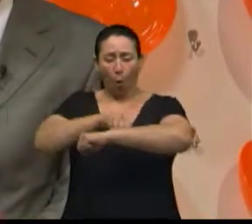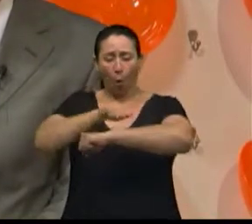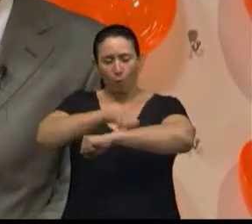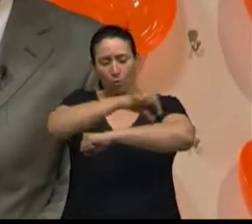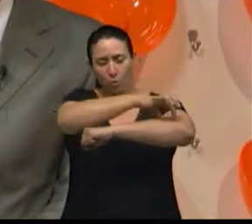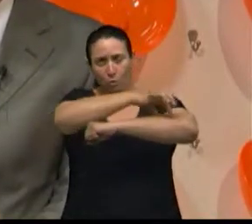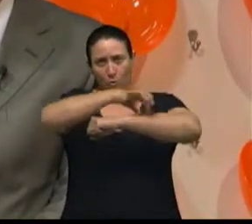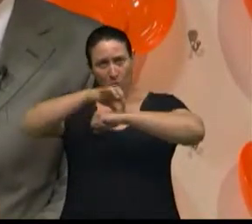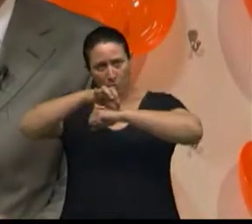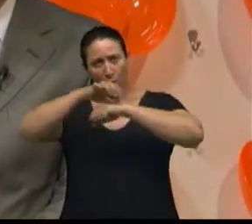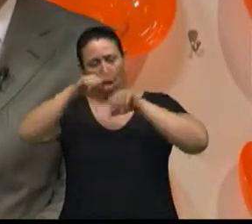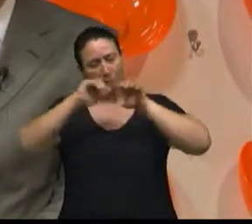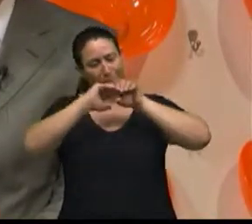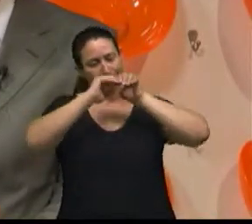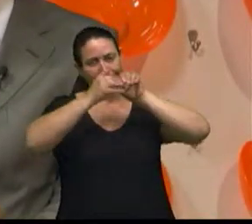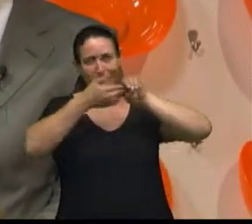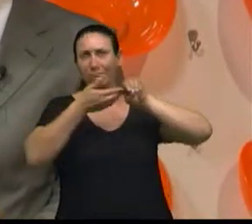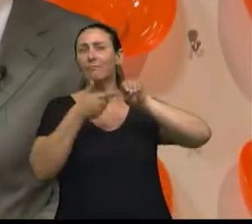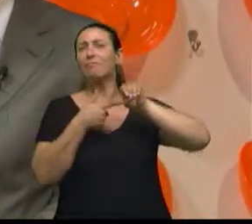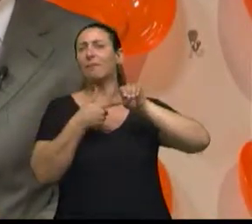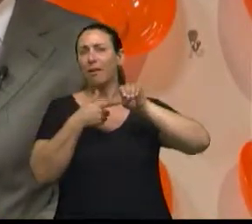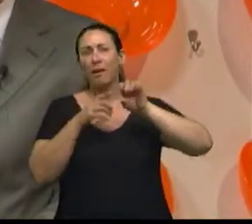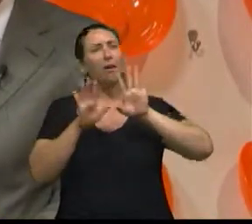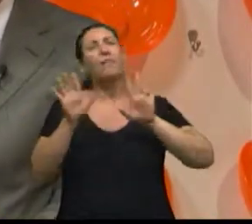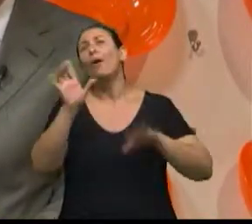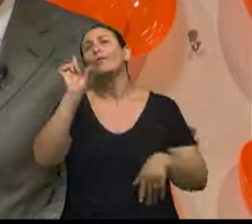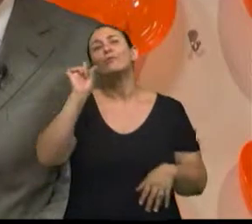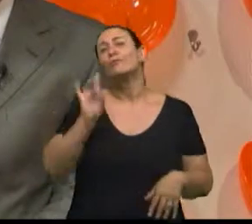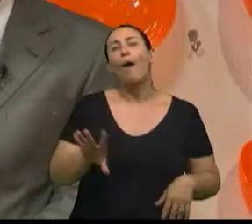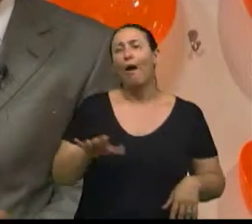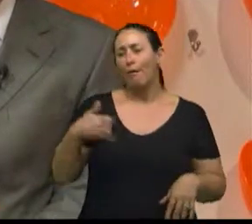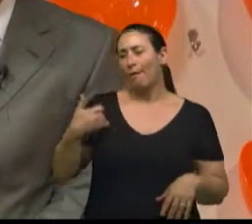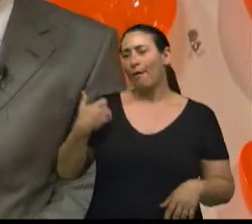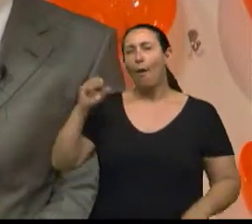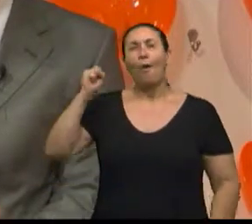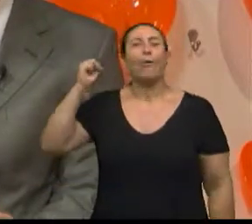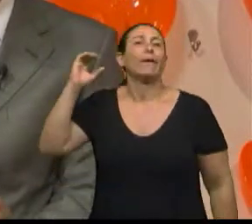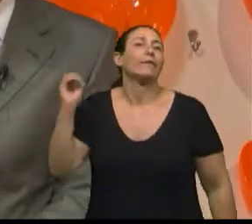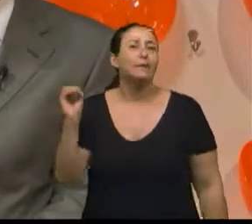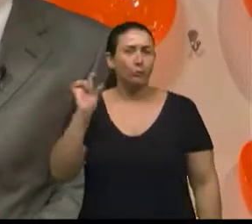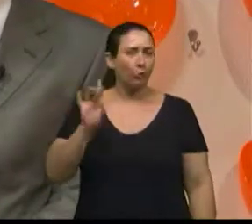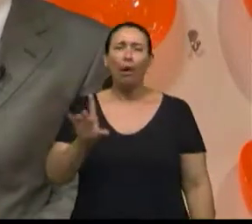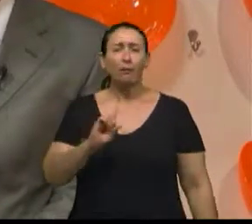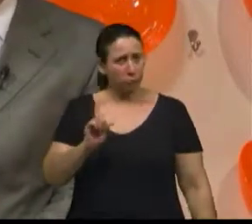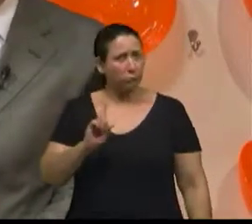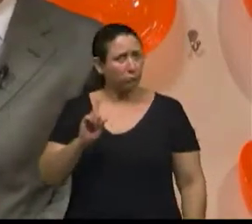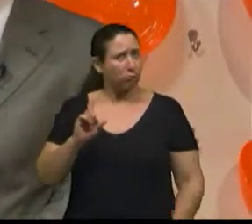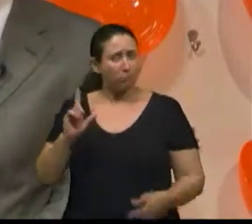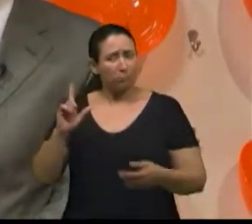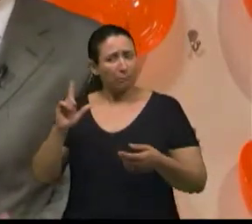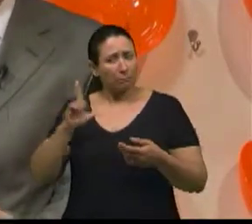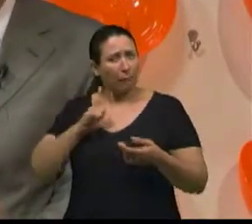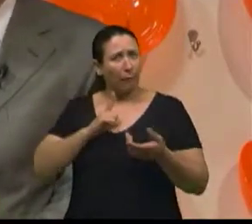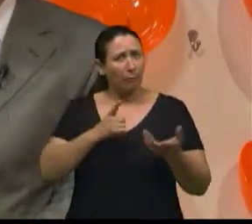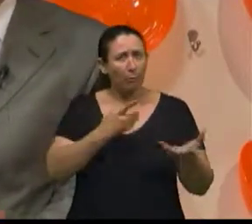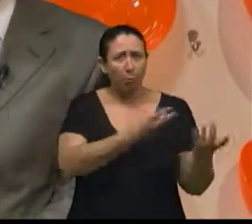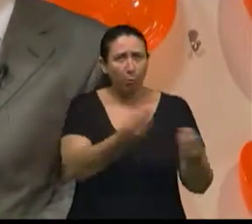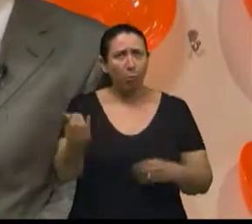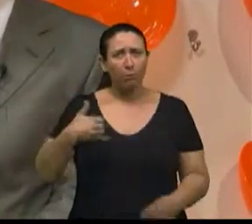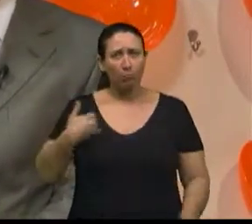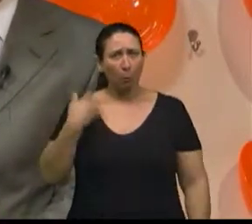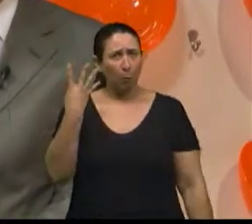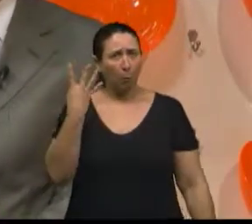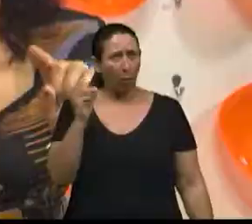maior risco na fiatura. Não necessariamente pessoas de 80 anos. Hoje, a gente pega pessoas a partir de 40 anos que têm uma